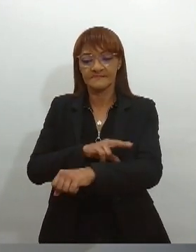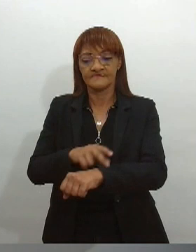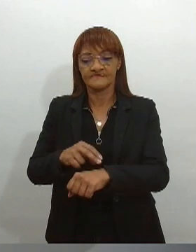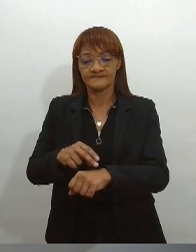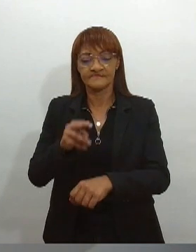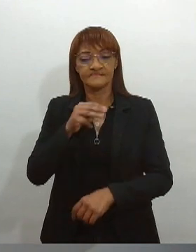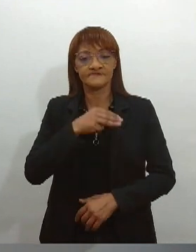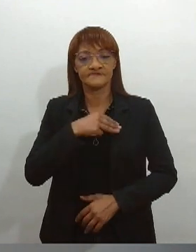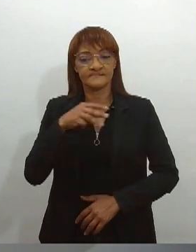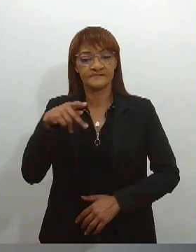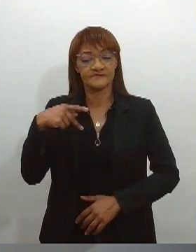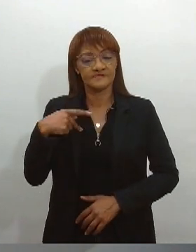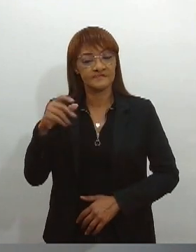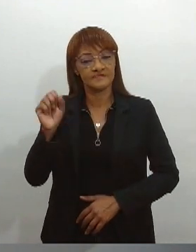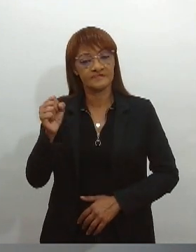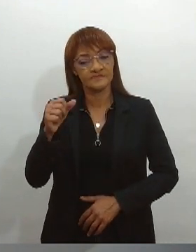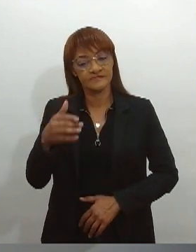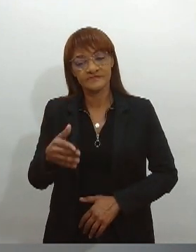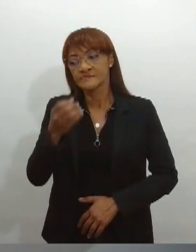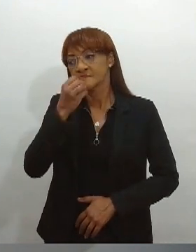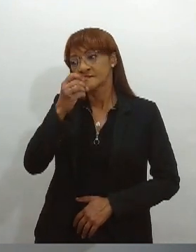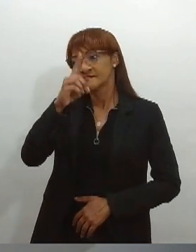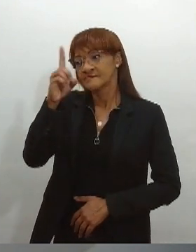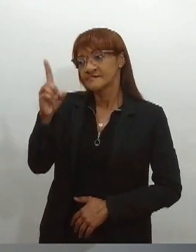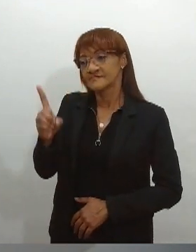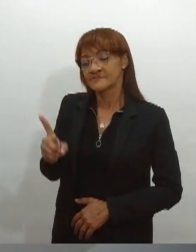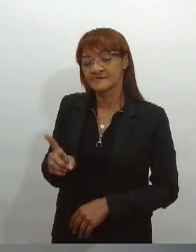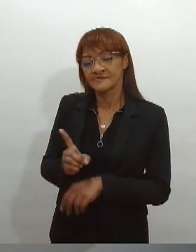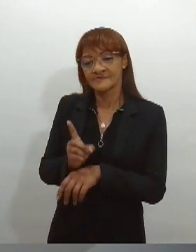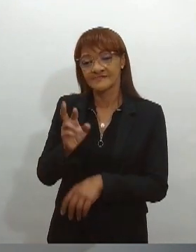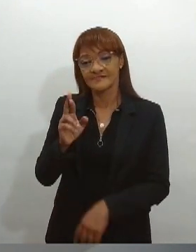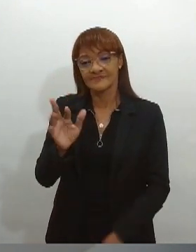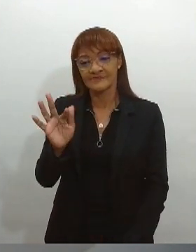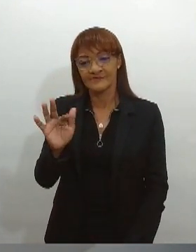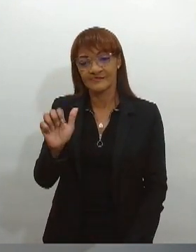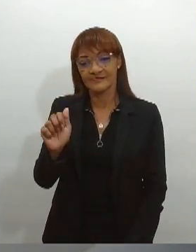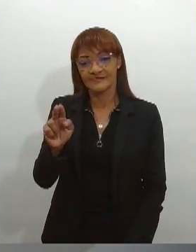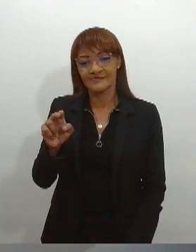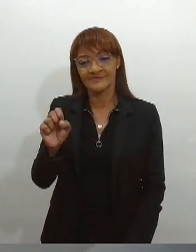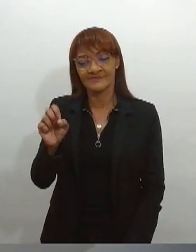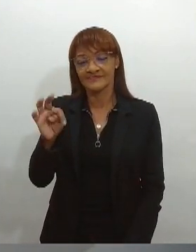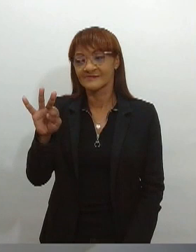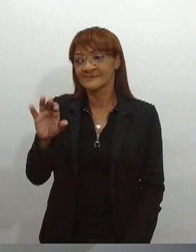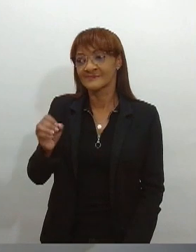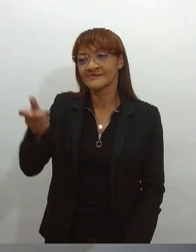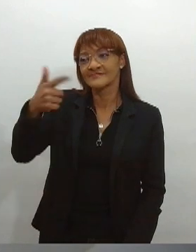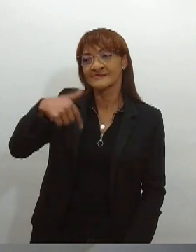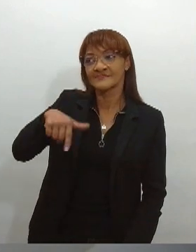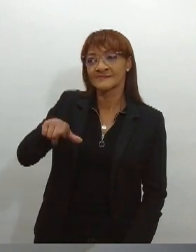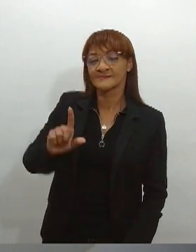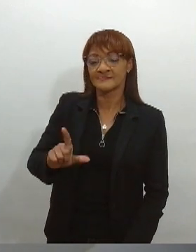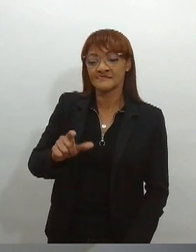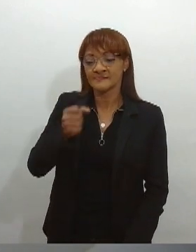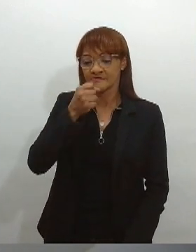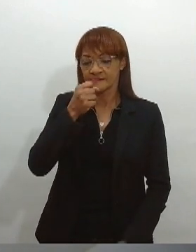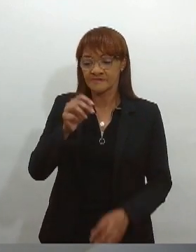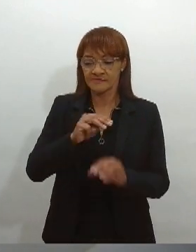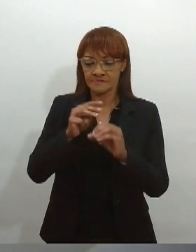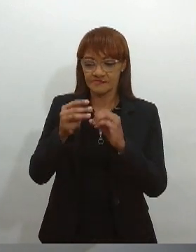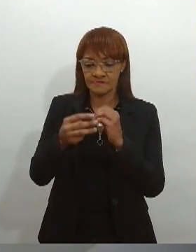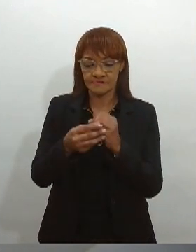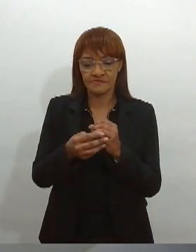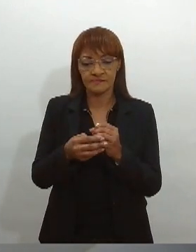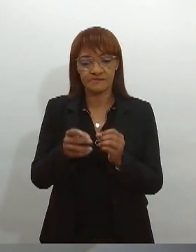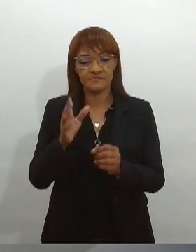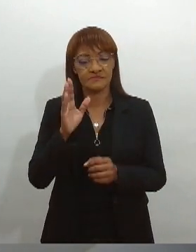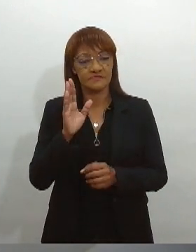Sergipe. Bom dia, doutor Fausto, seja bem-vindo mais uma vez ao Jornal da Lese. Doutor Fausto, a gente já começa